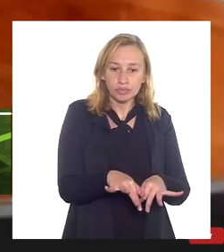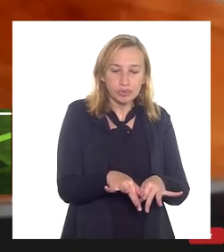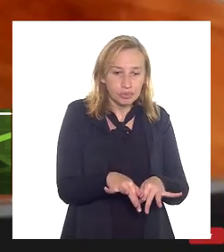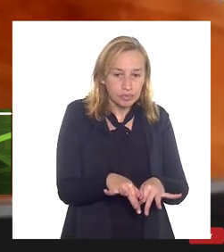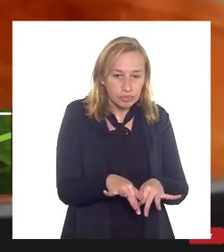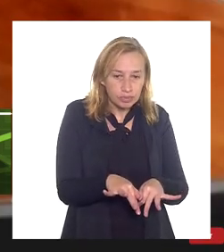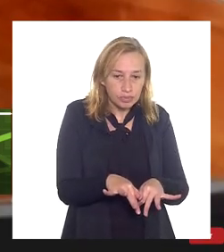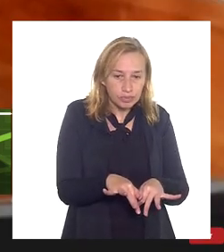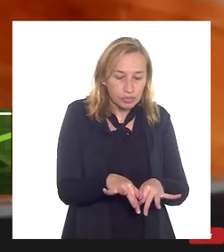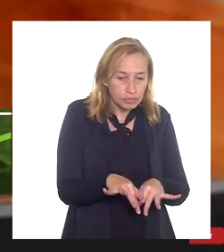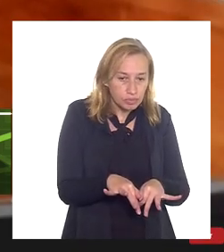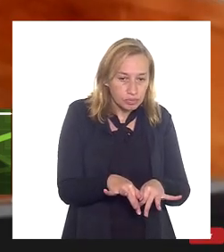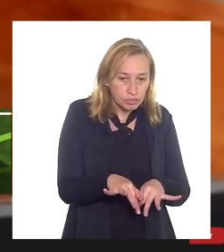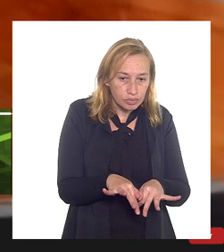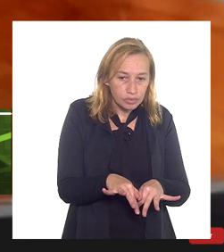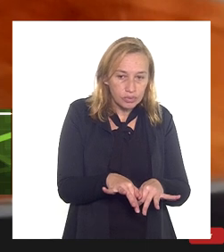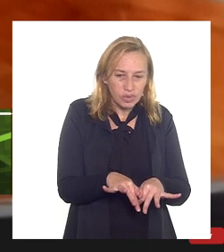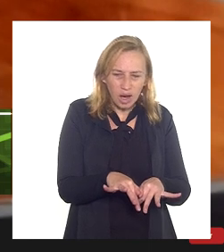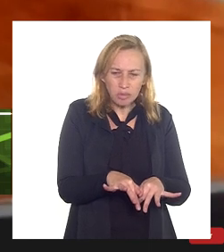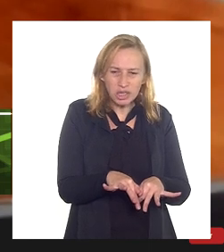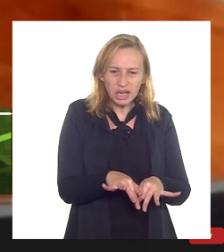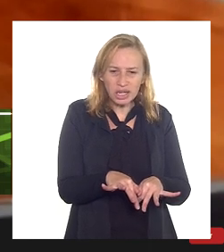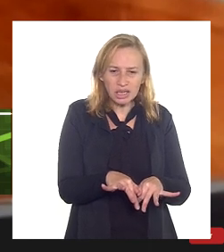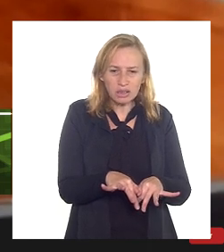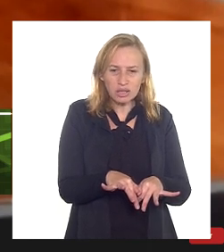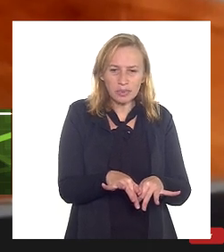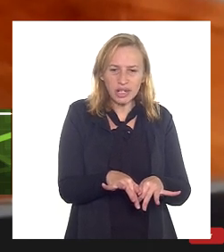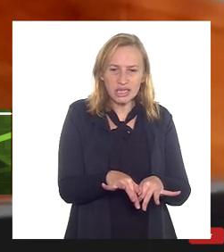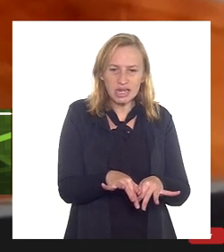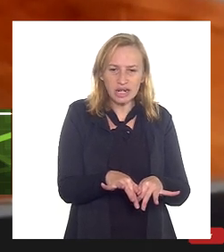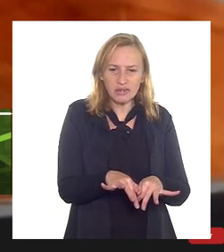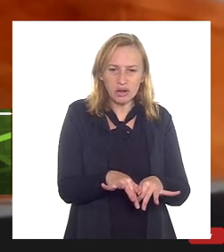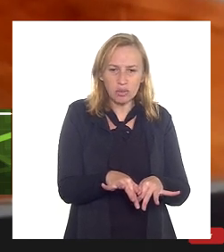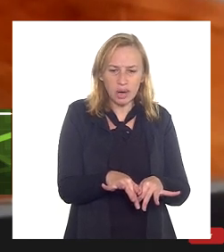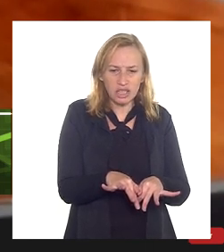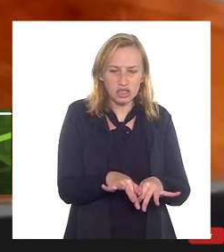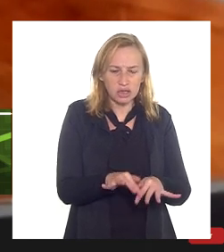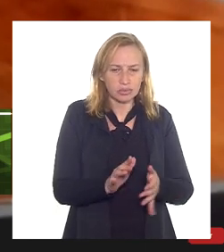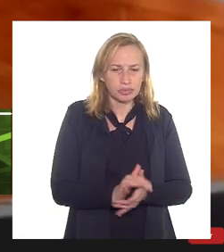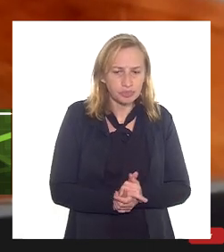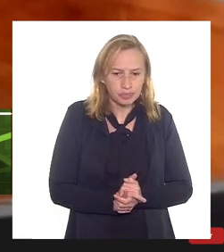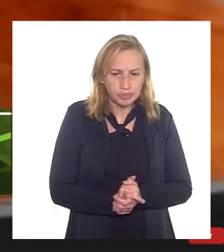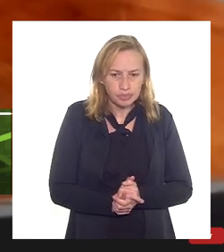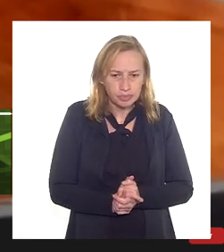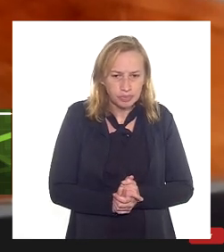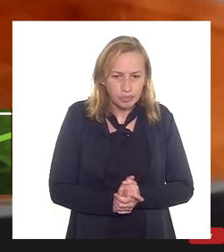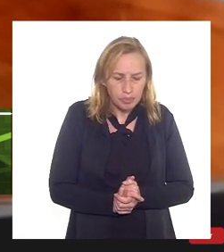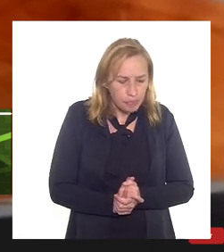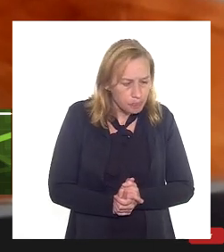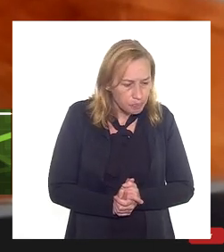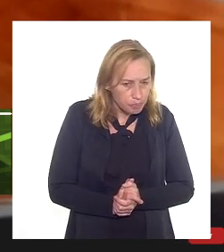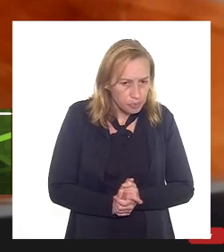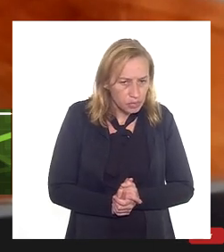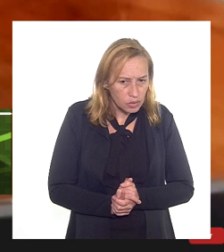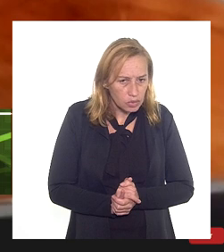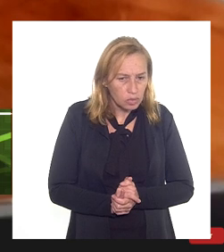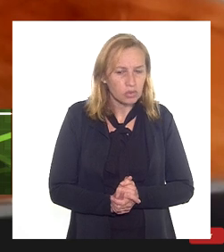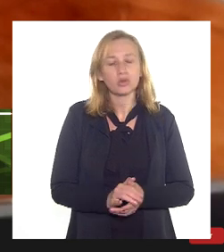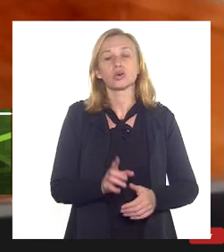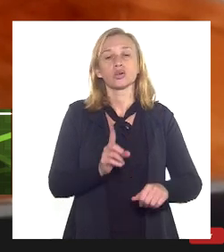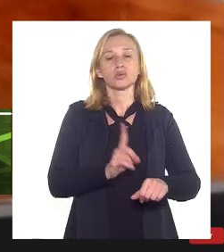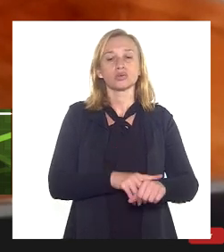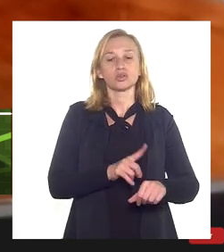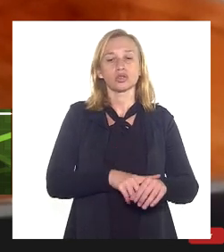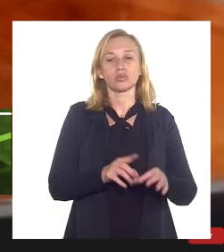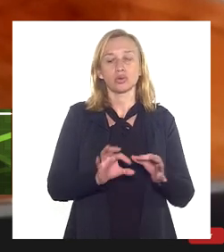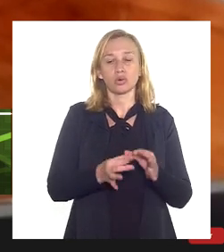útil do campo quando ele for abandonado vai ser realizado no ponto de contas entre o que foi provisionado ao longo do tempo e